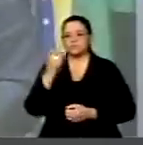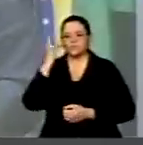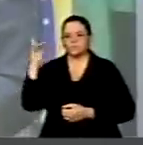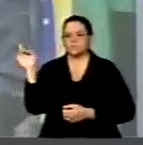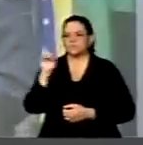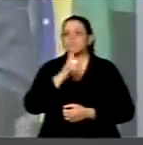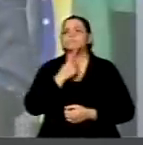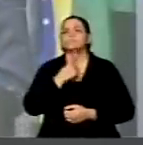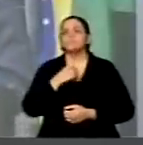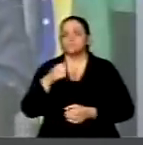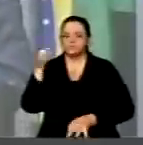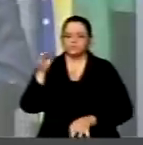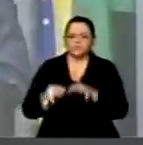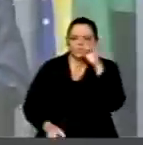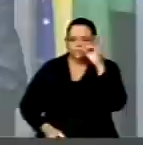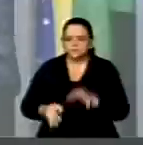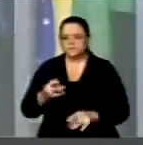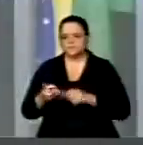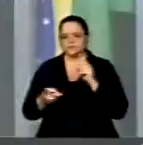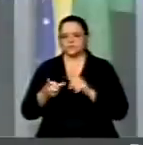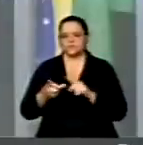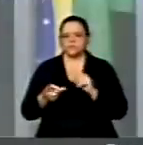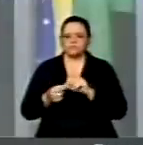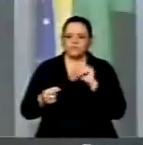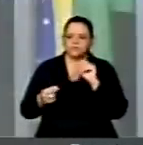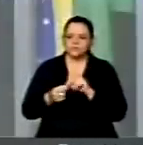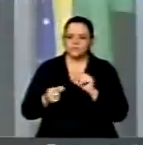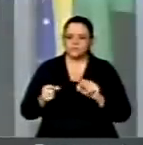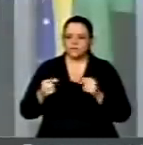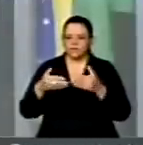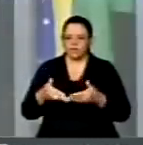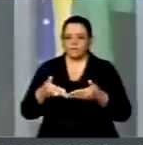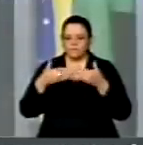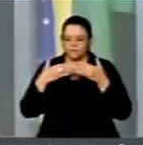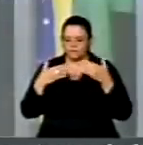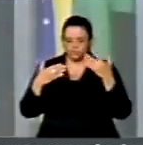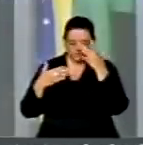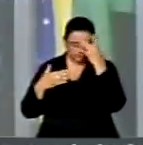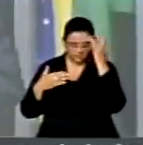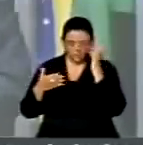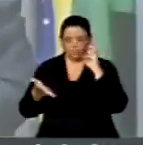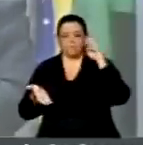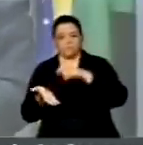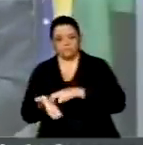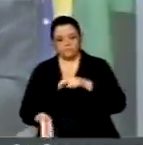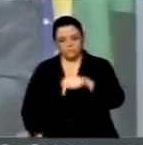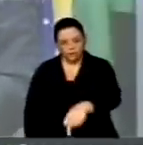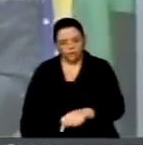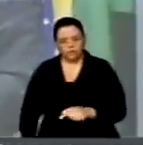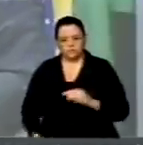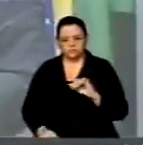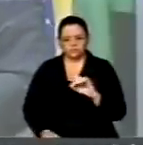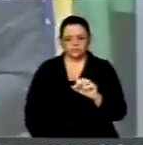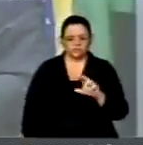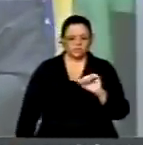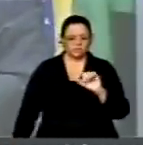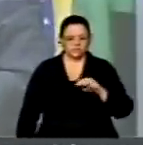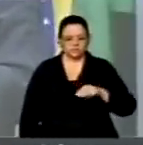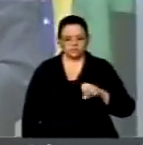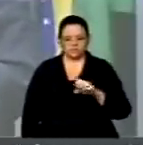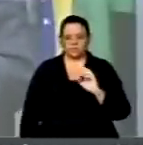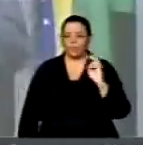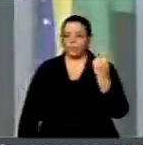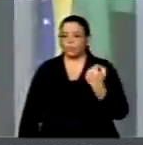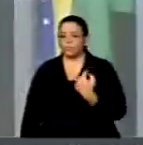justiça, o desejo de que seja feito a apenação daqueles que cometem crime? Nós vamos ficar